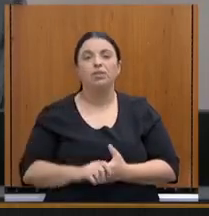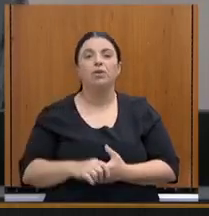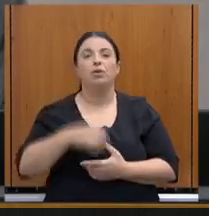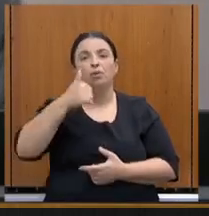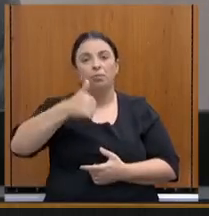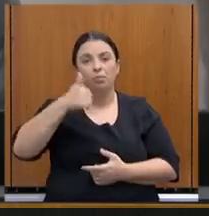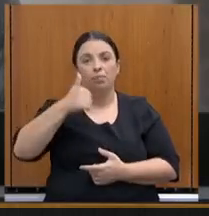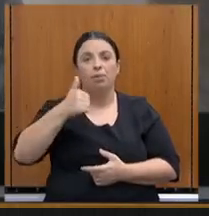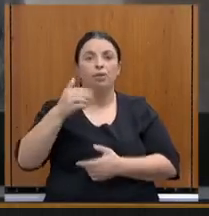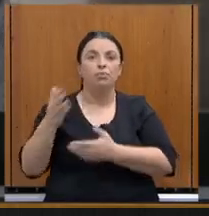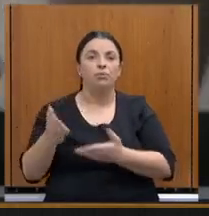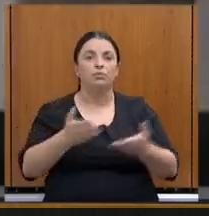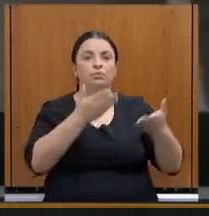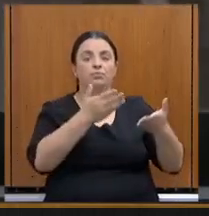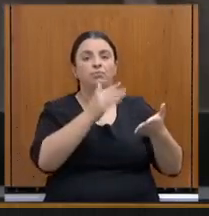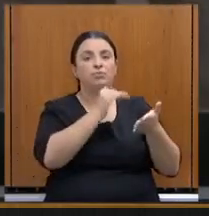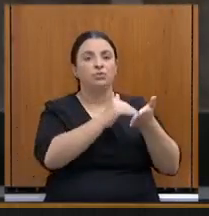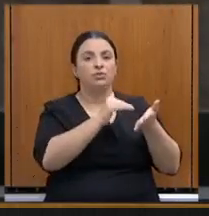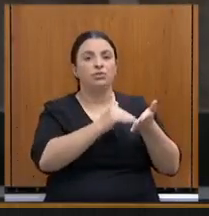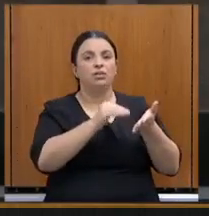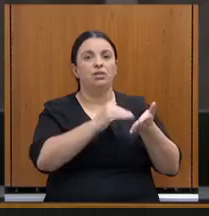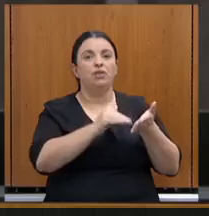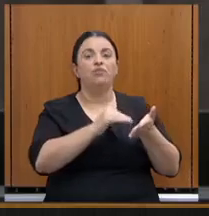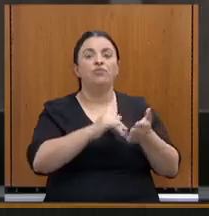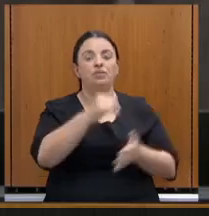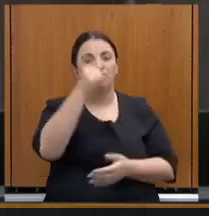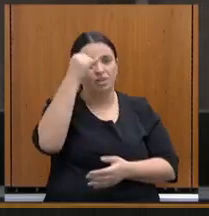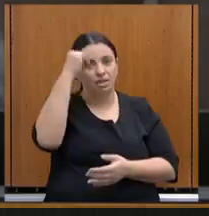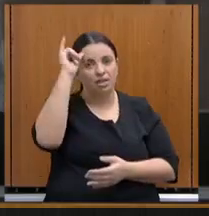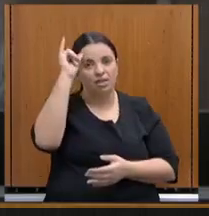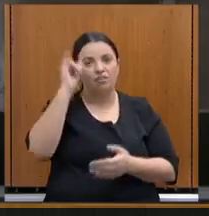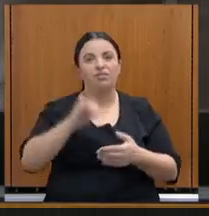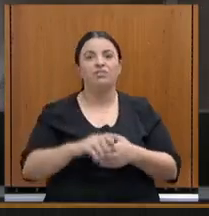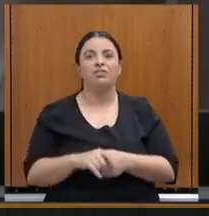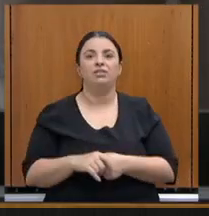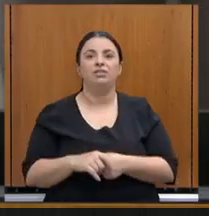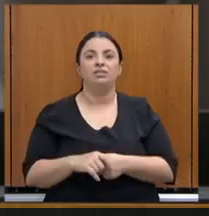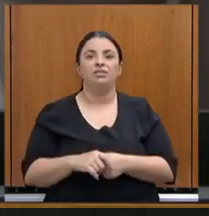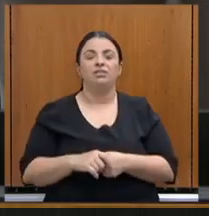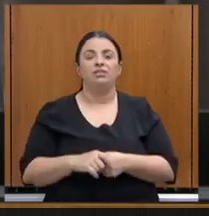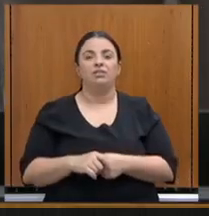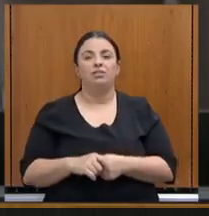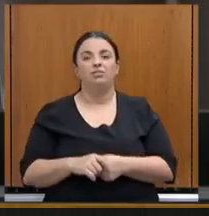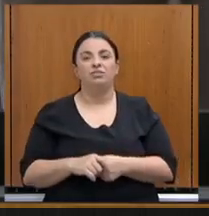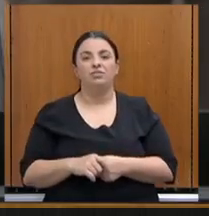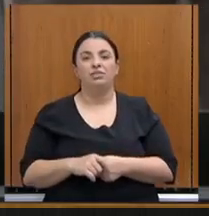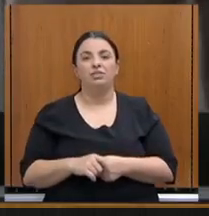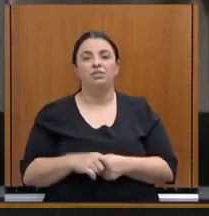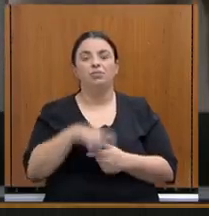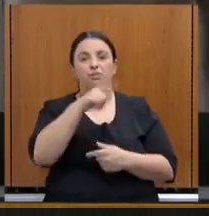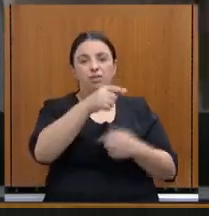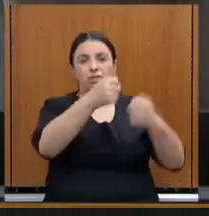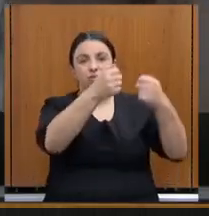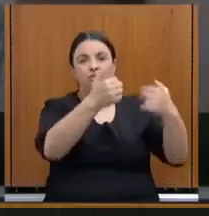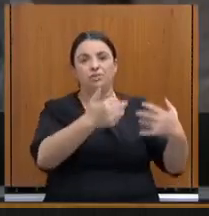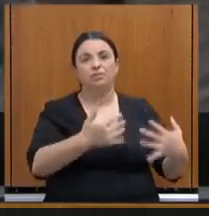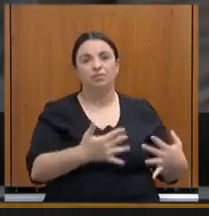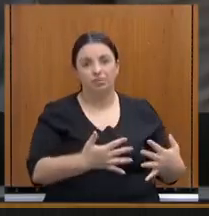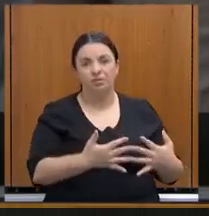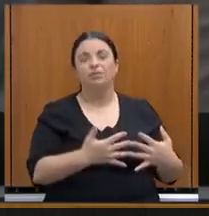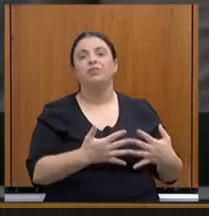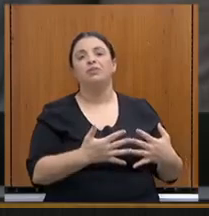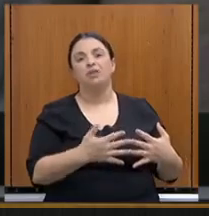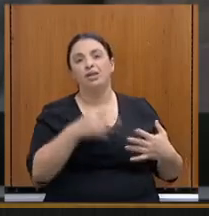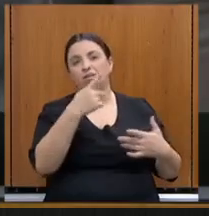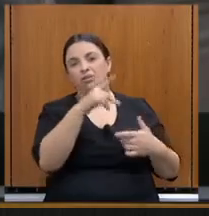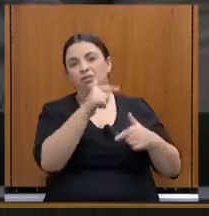passo a palavra ao secretário da Fazenda, para que ele possa fazer as suas considerações